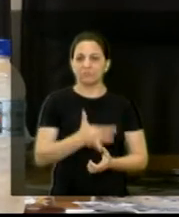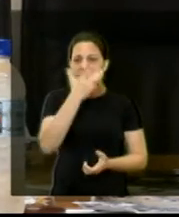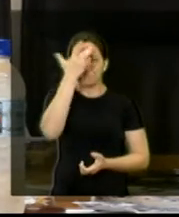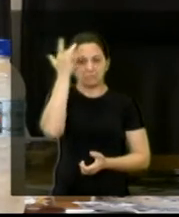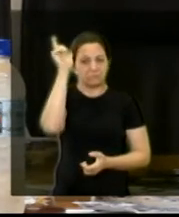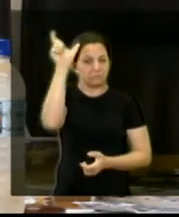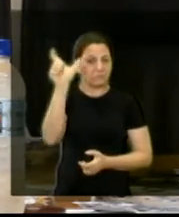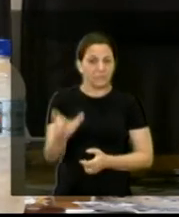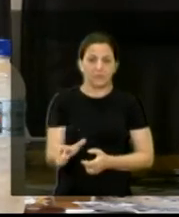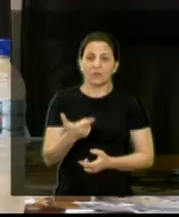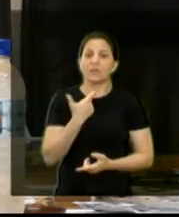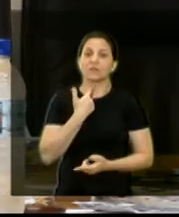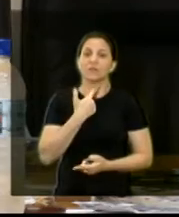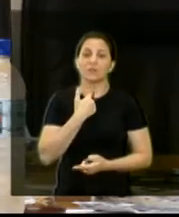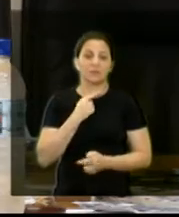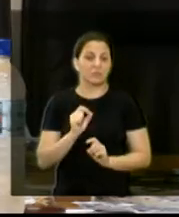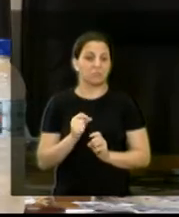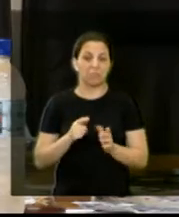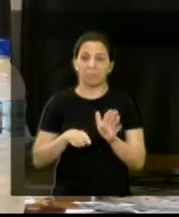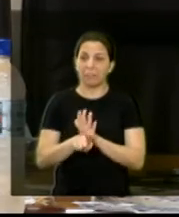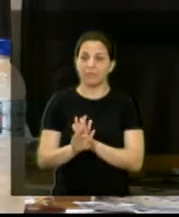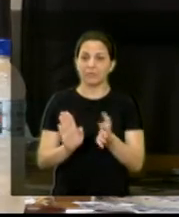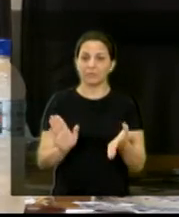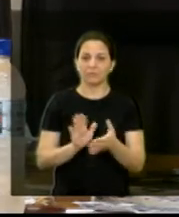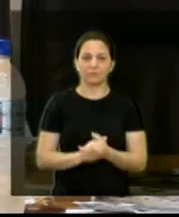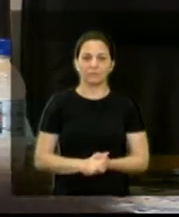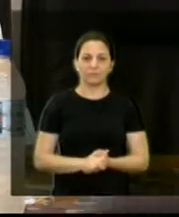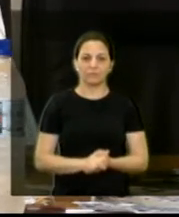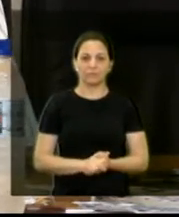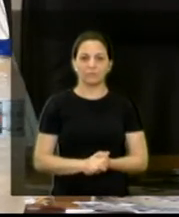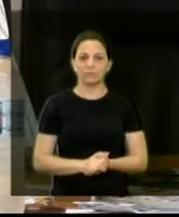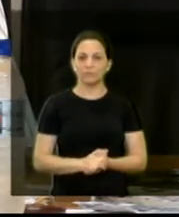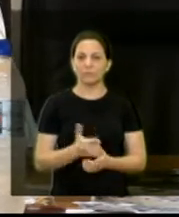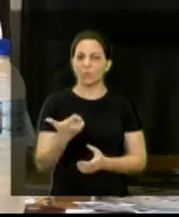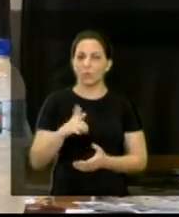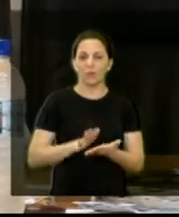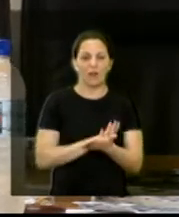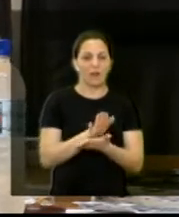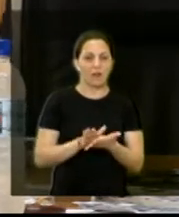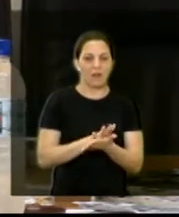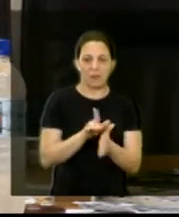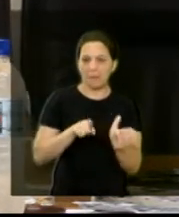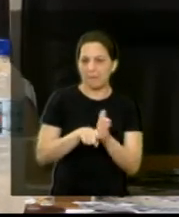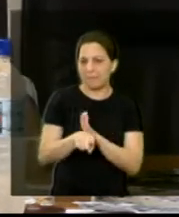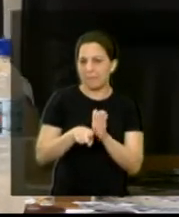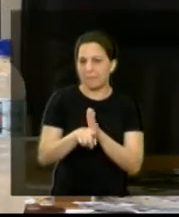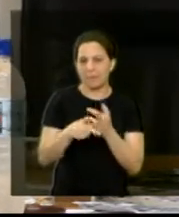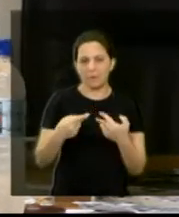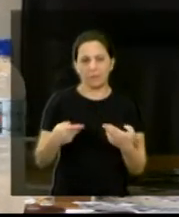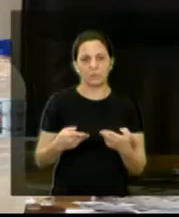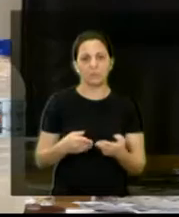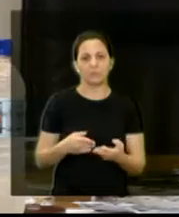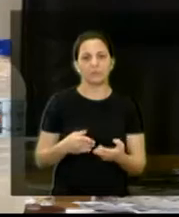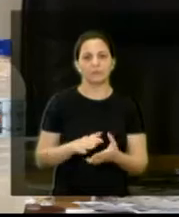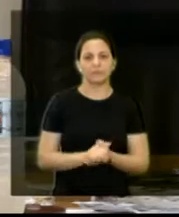Alguém deseja perguntar alguma coisa? Não havendo perguntas, eu passo a palavra para dono Izete.